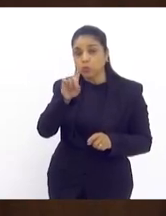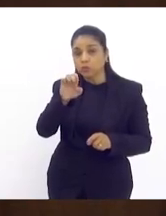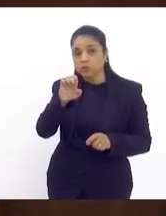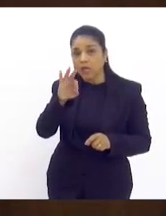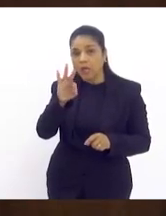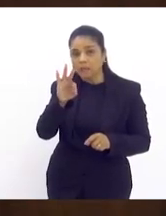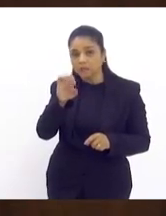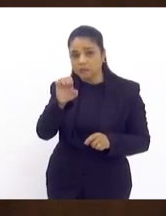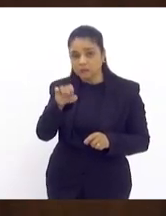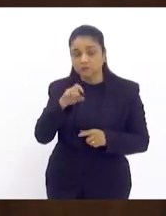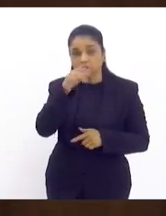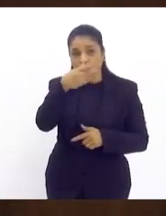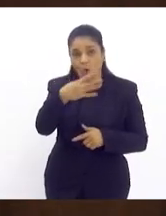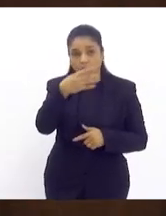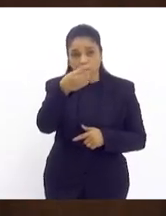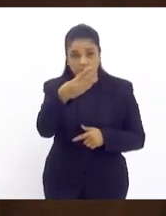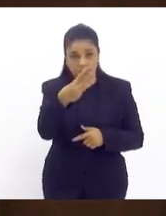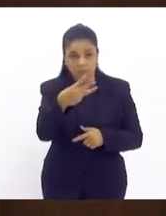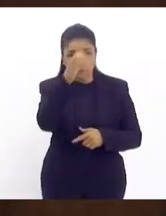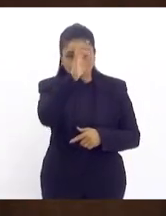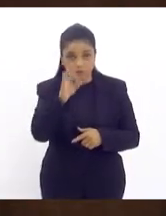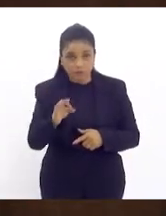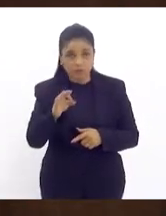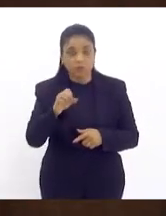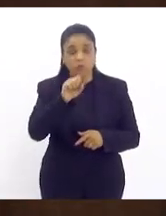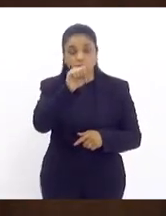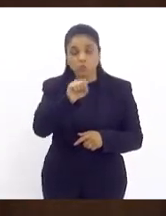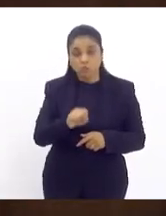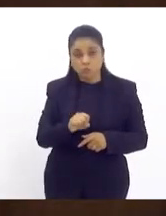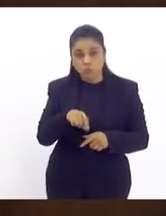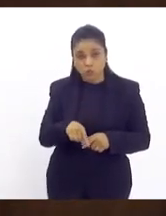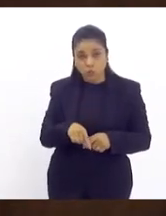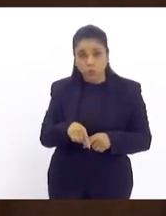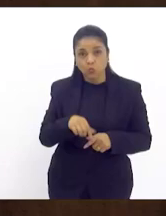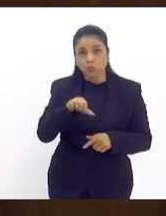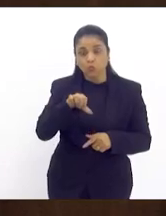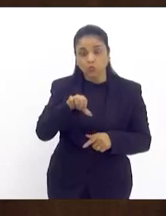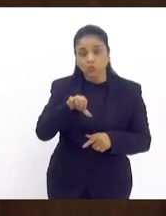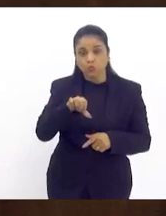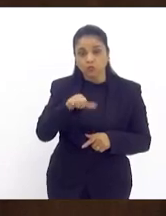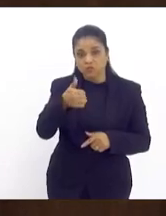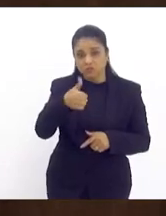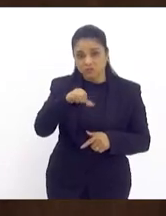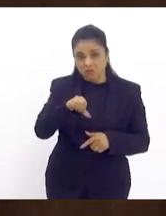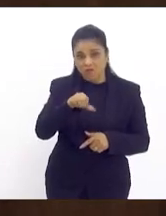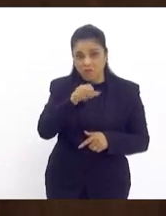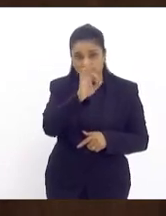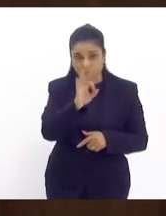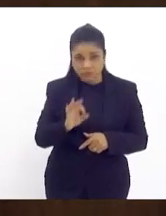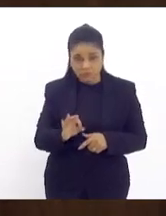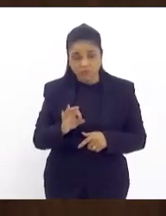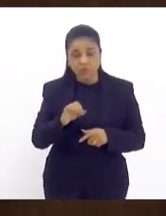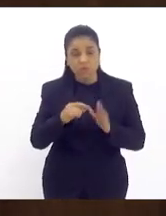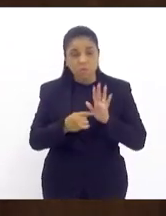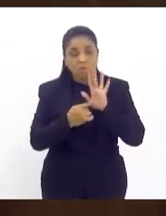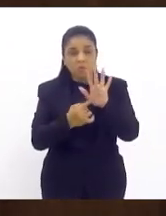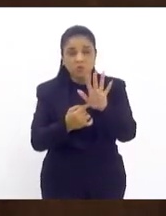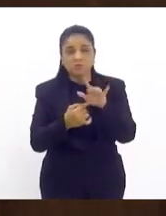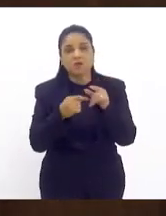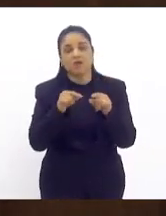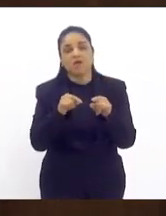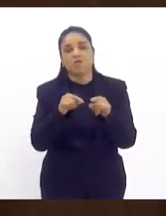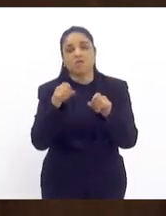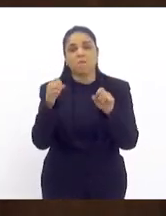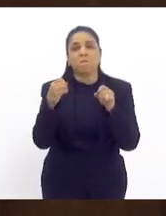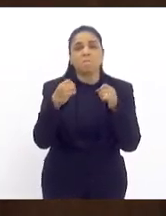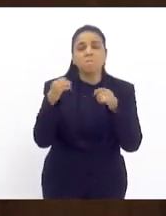do nordeste 26% e o sul 19% então mais que um motivo para parabenizar e mostrar a necessidade